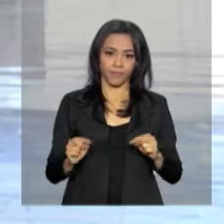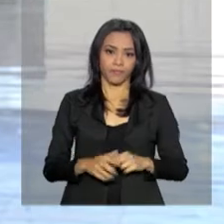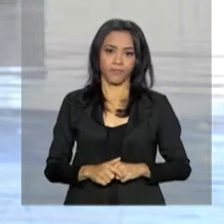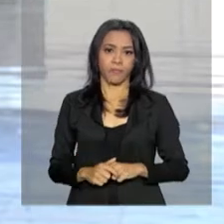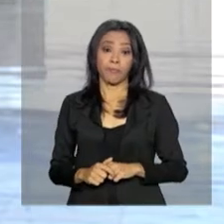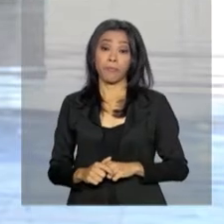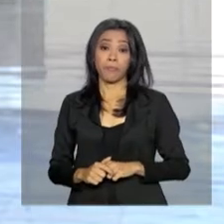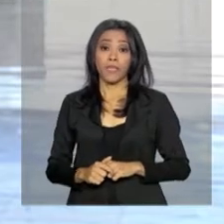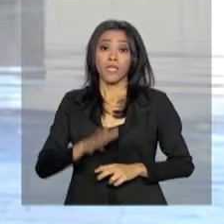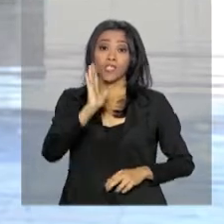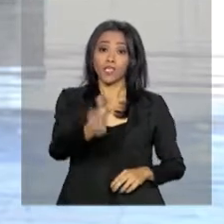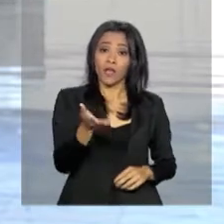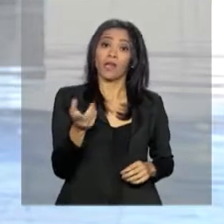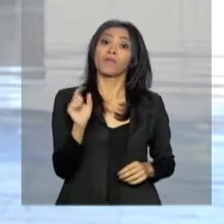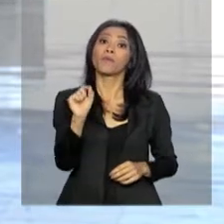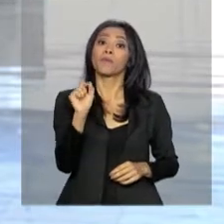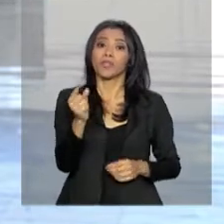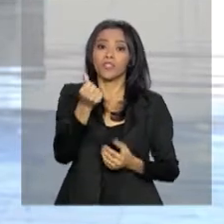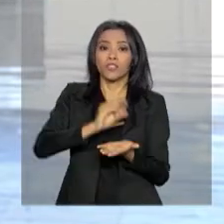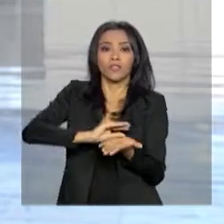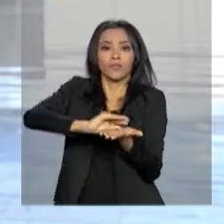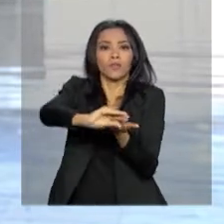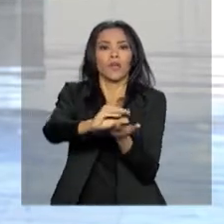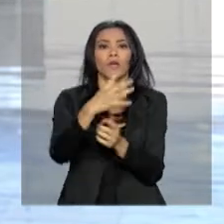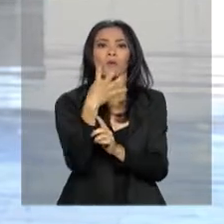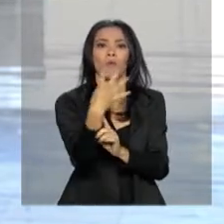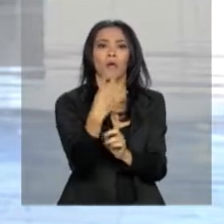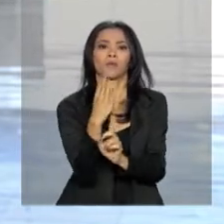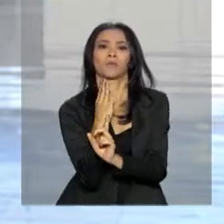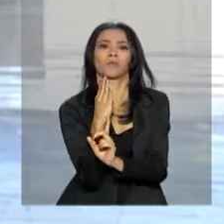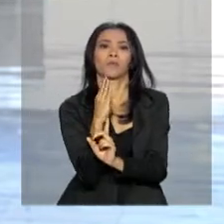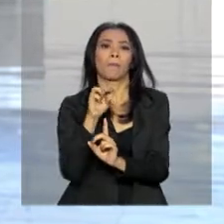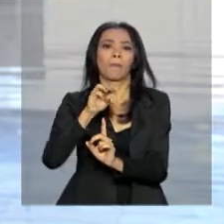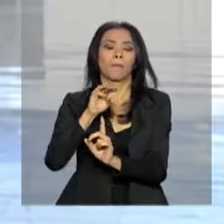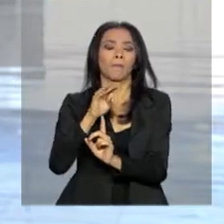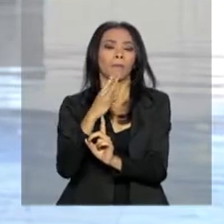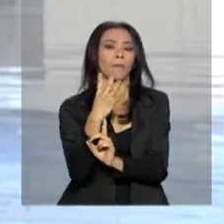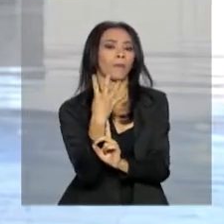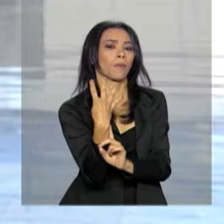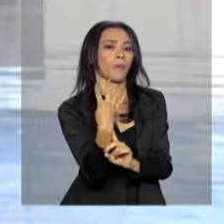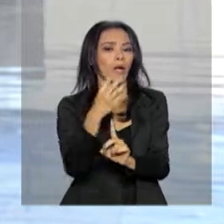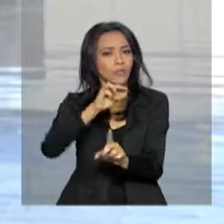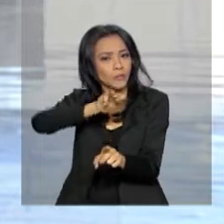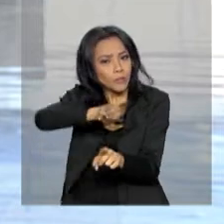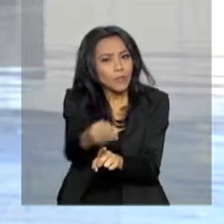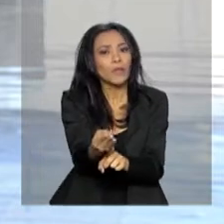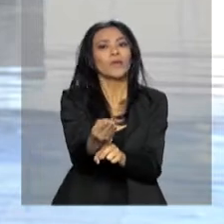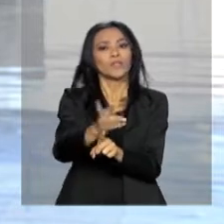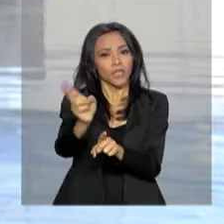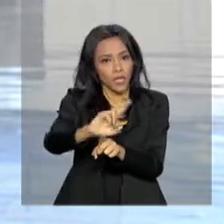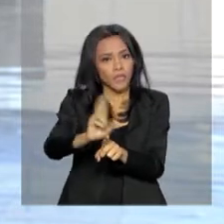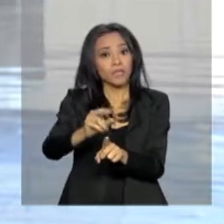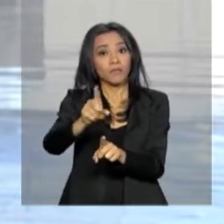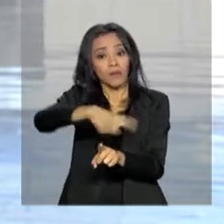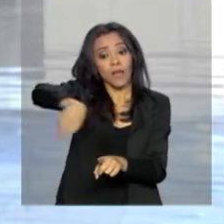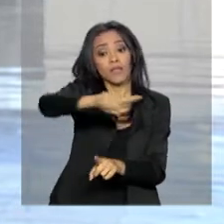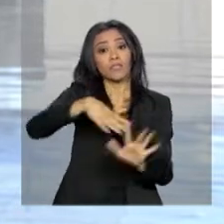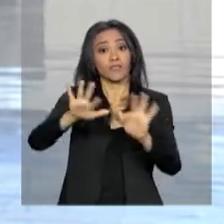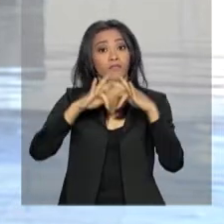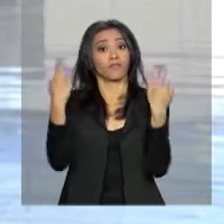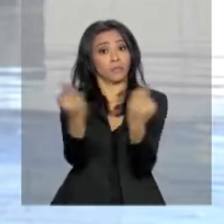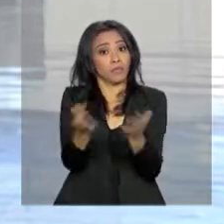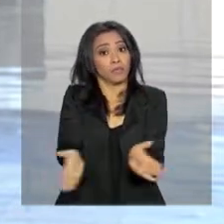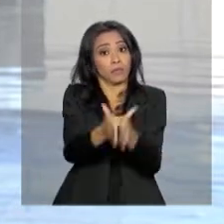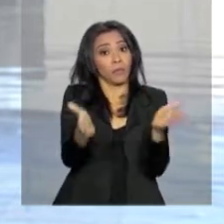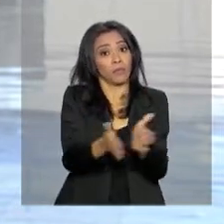E foram liberados 4 milhões de reais em créditos para as famílias de baixa renda, renda que